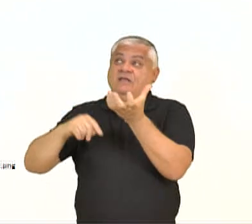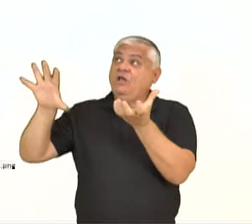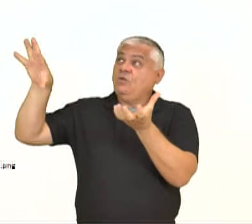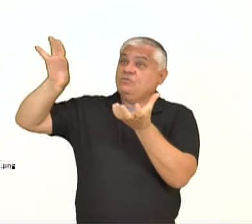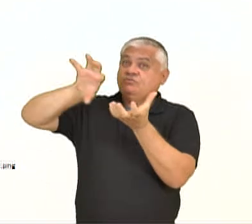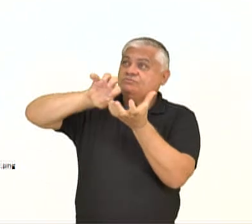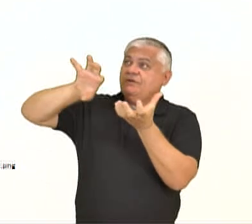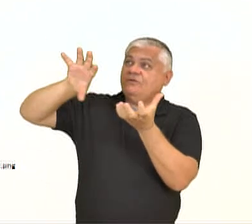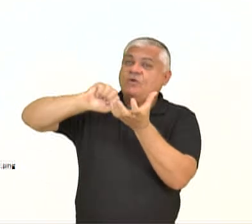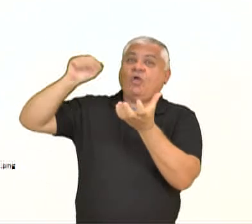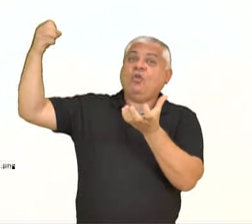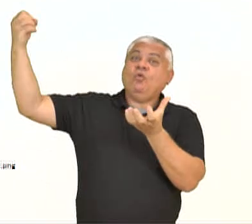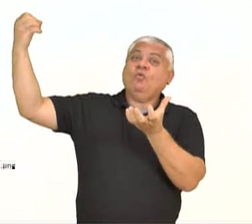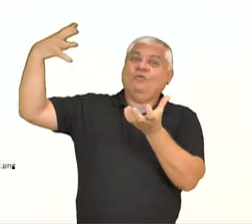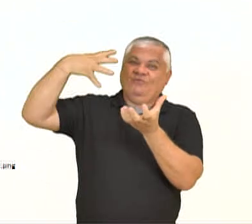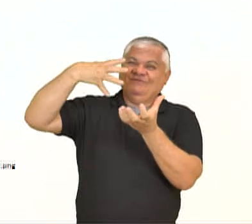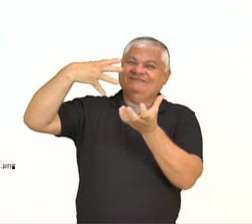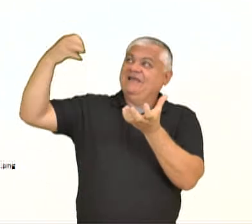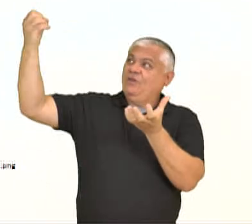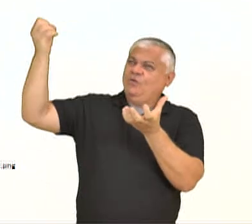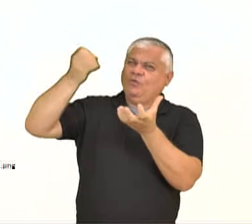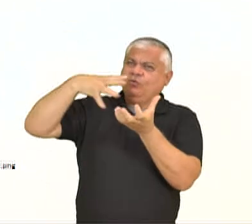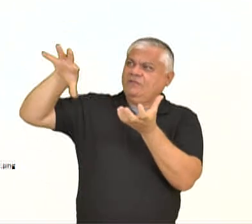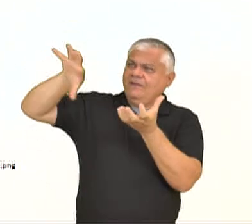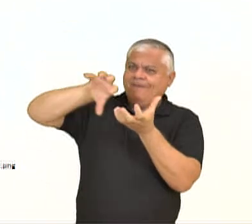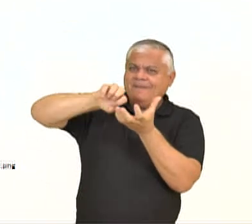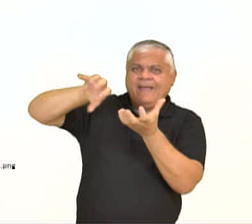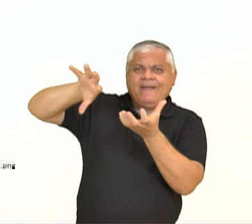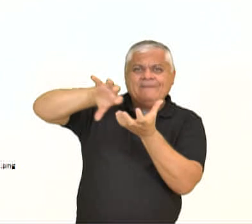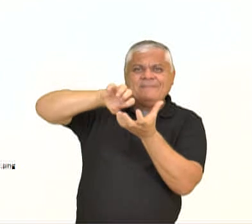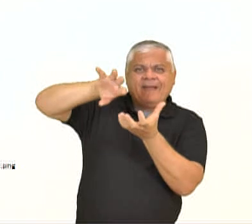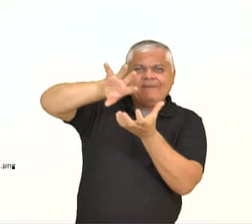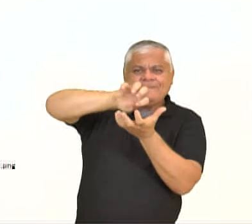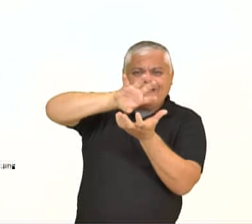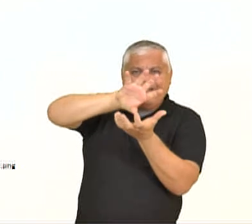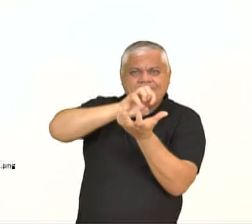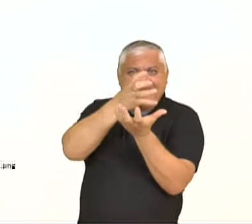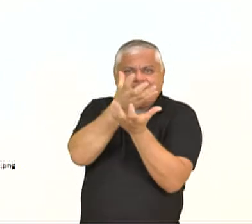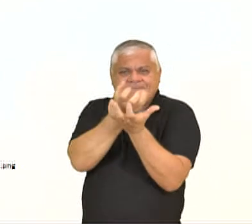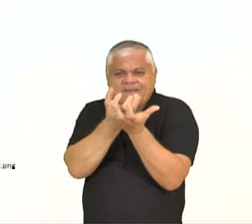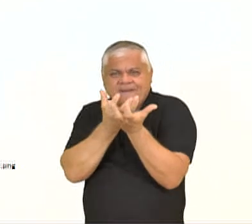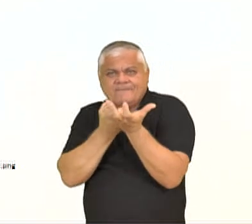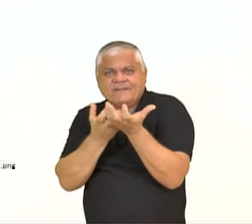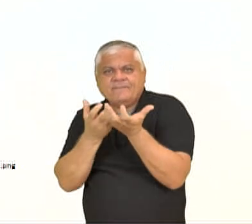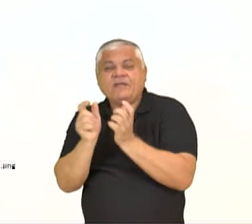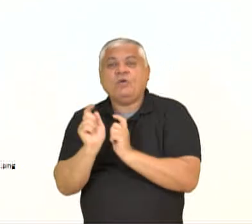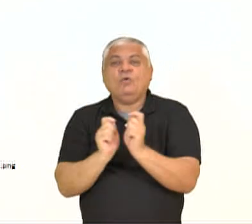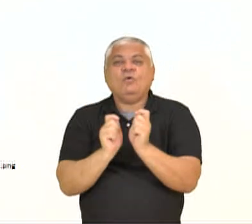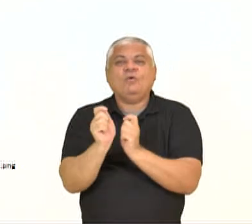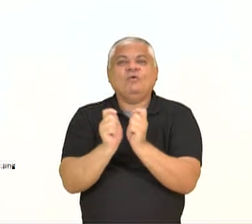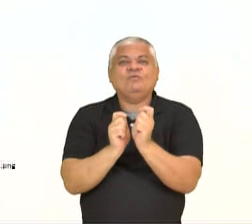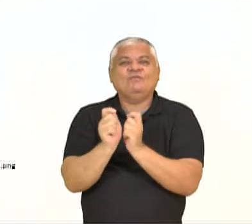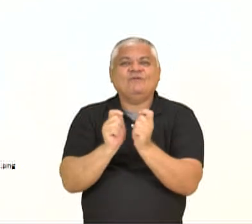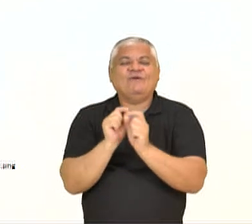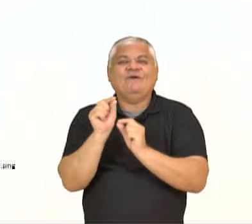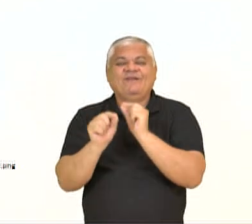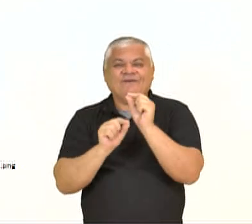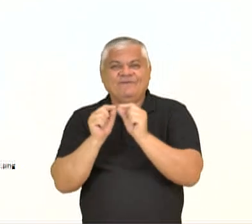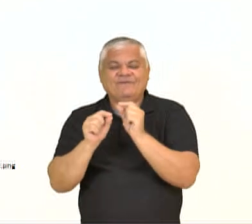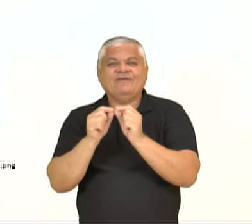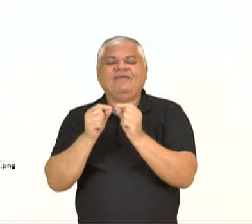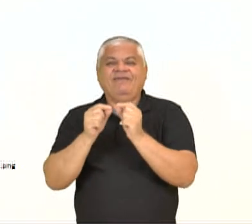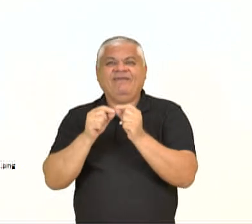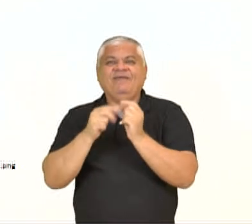comprimentos de luz. Essas proteínas, então, elas controlam as respostas das plantas ao